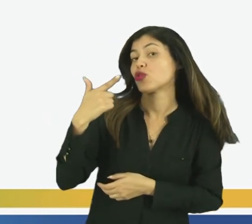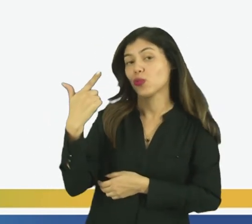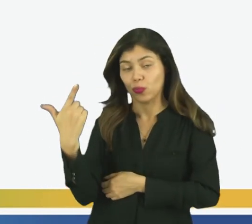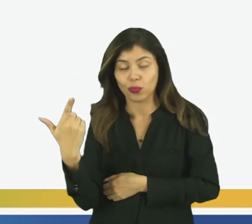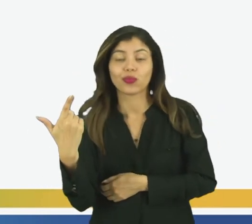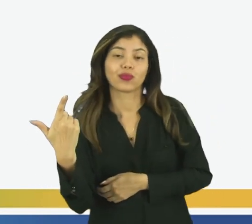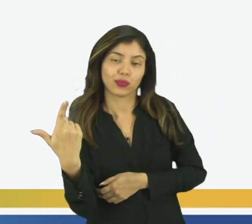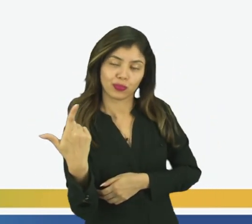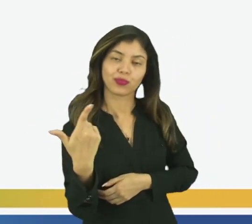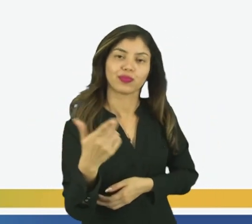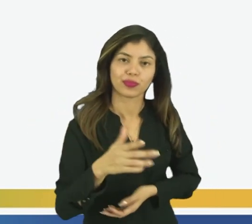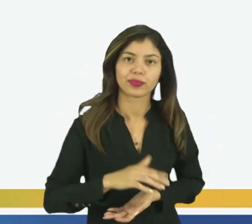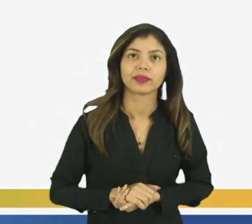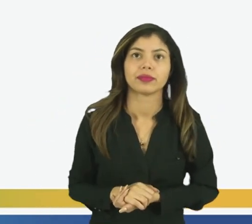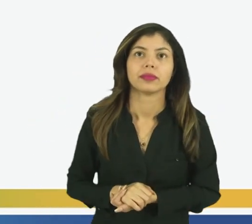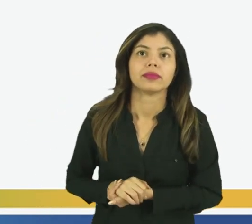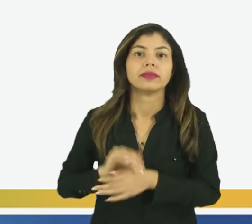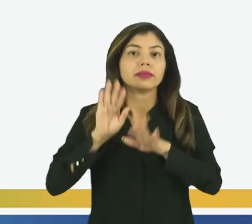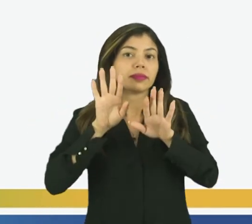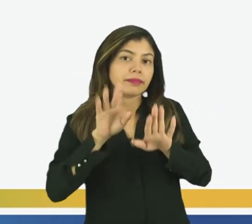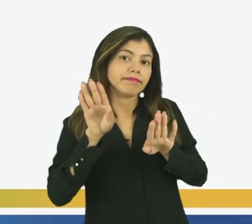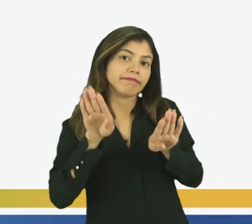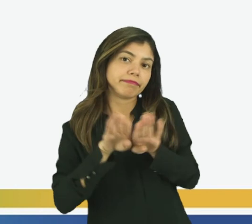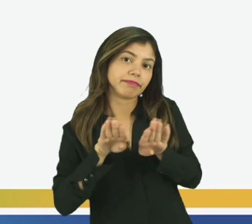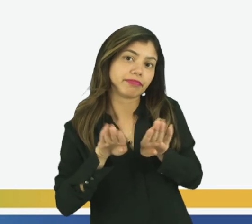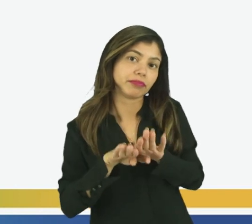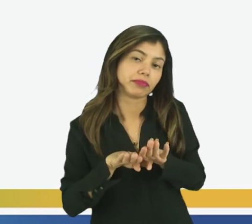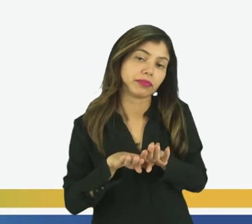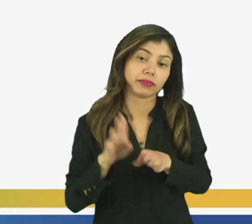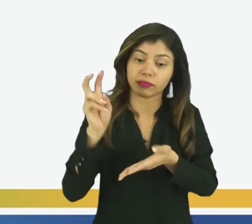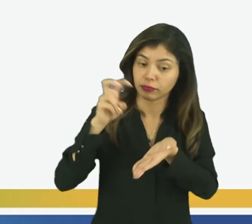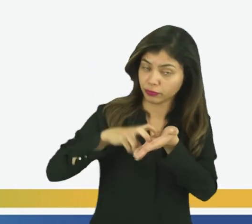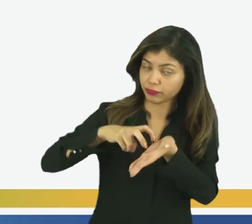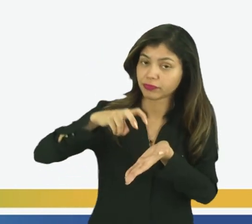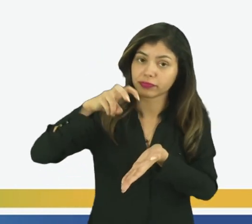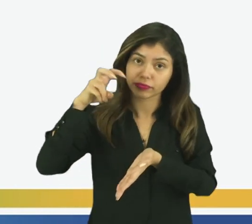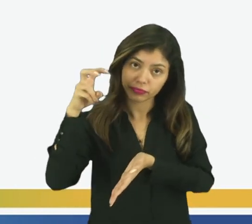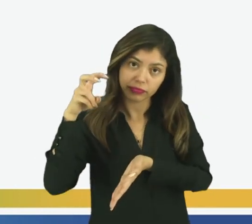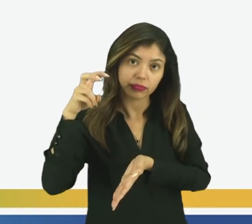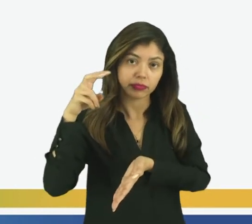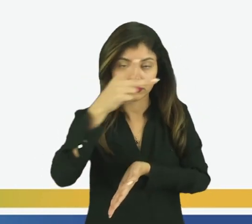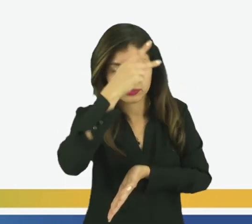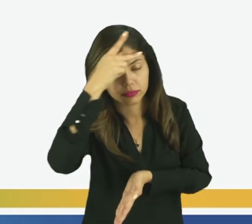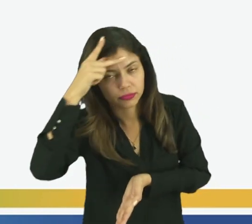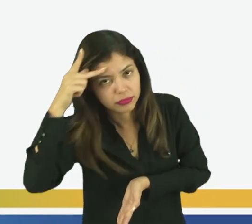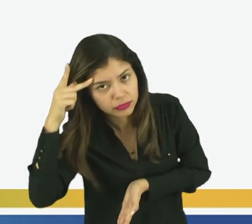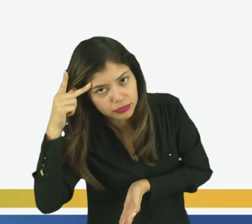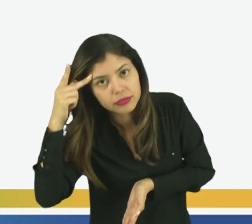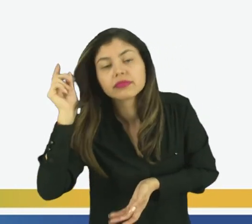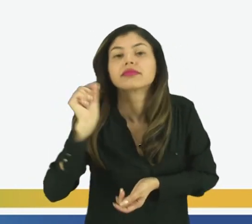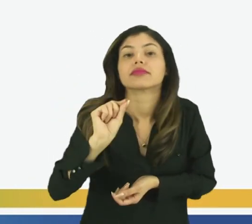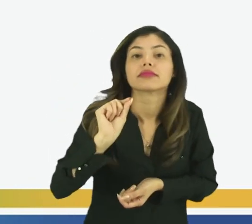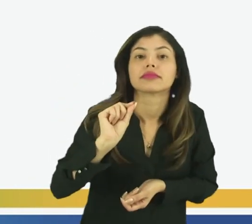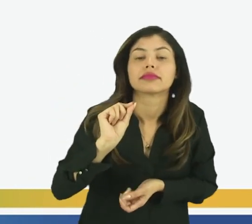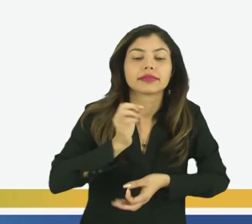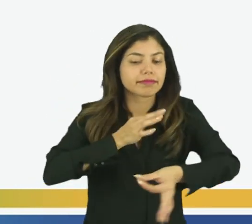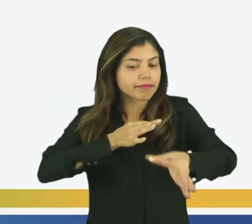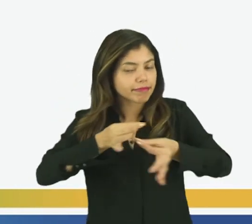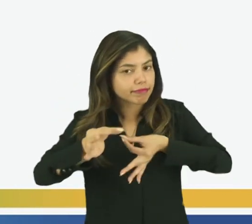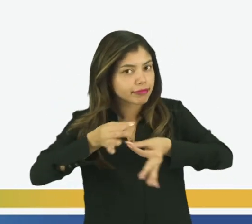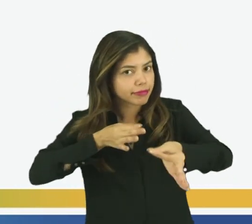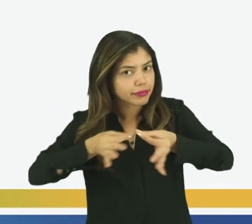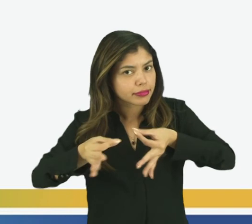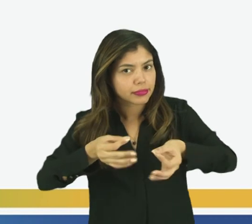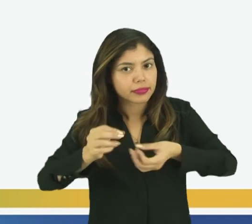seres humanos. Então, durante o dia, as pessoas costumam planejar